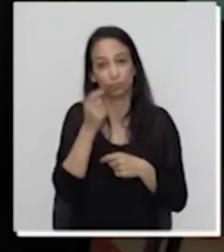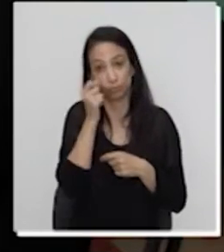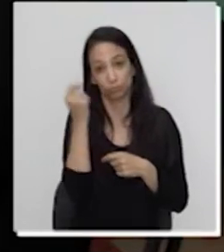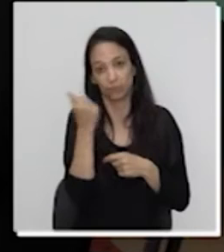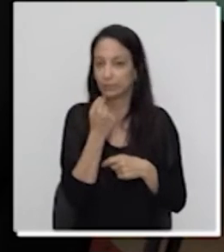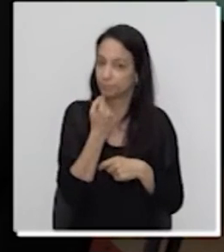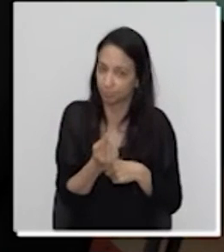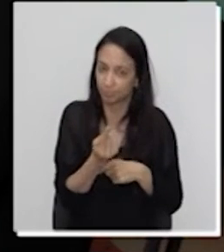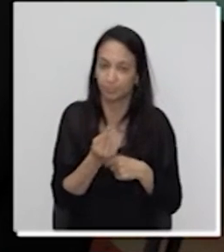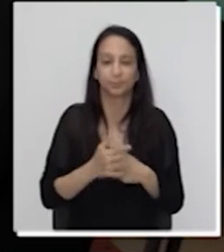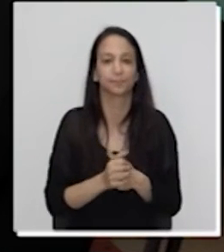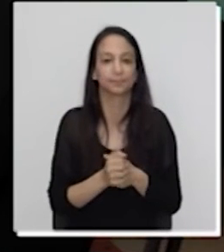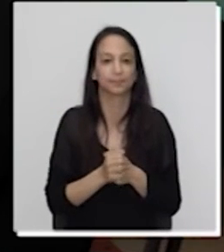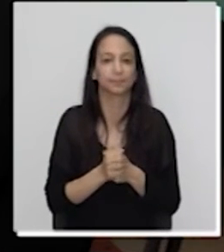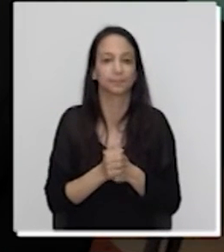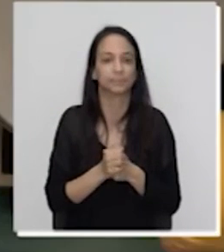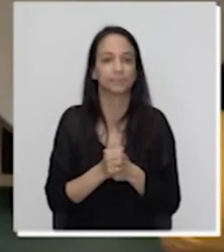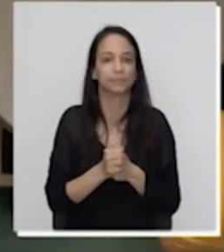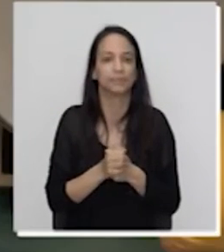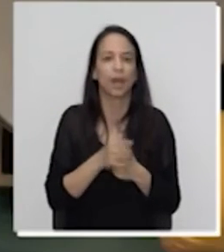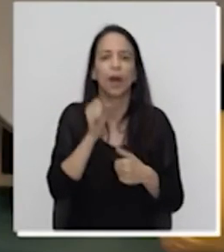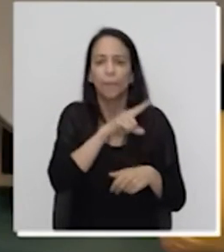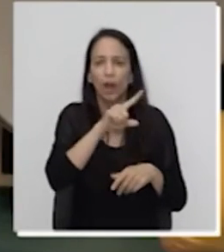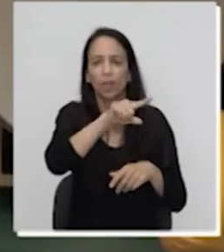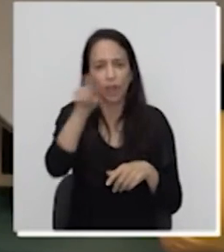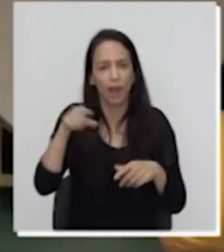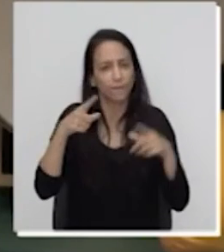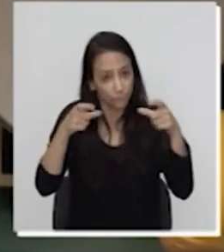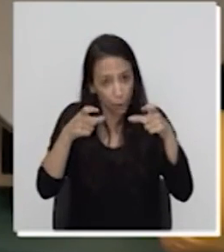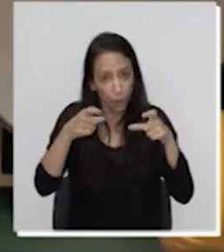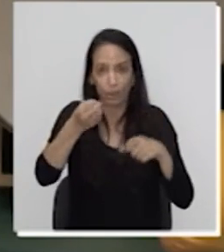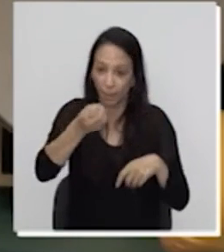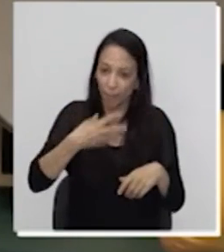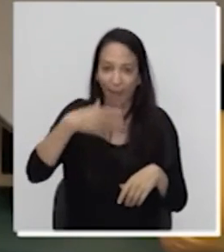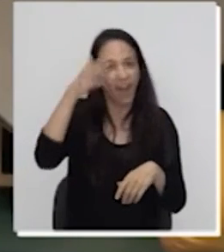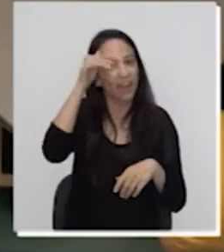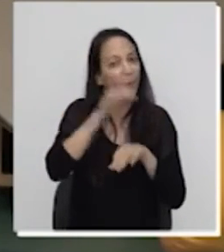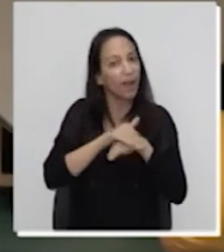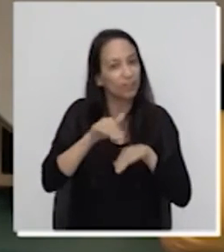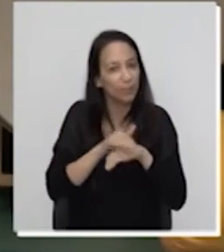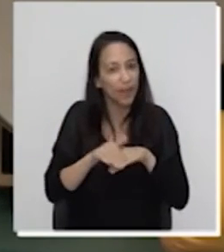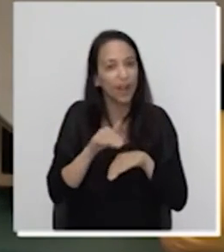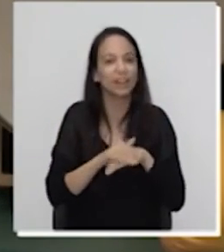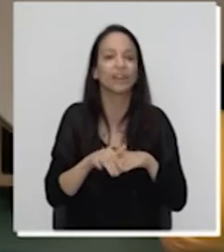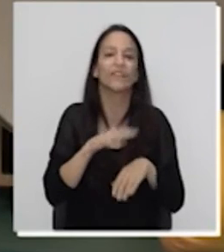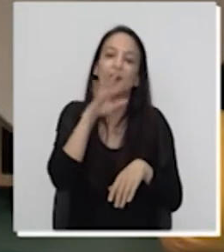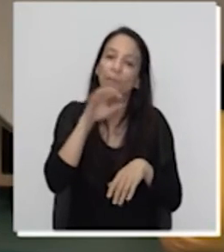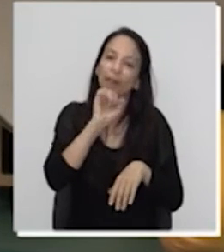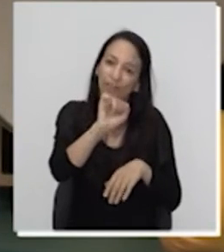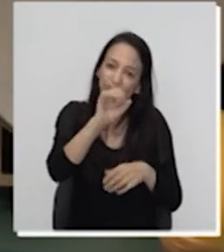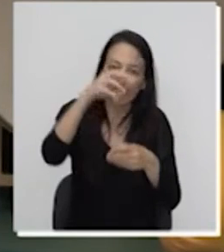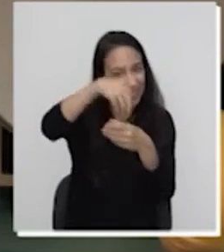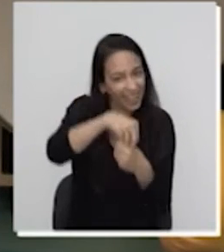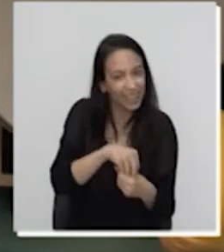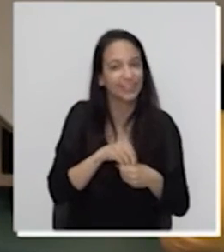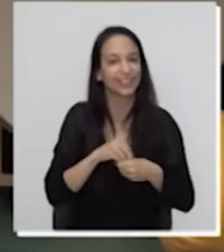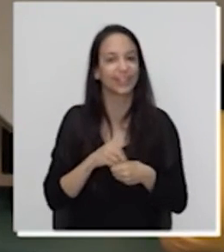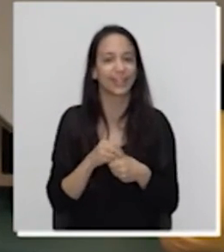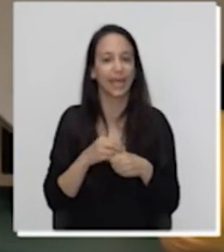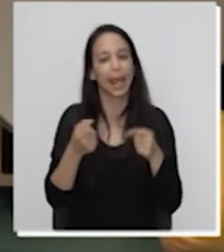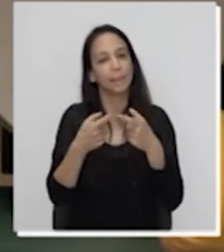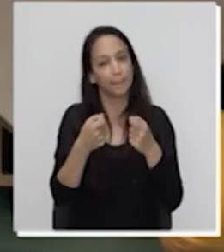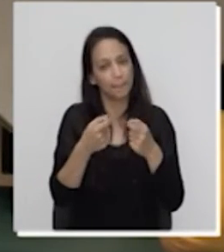Meninos, que tal enviarem uma foto do vosso animal de estimação? Aquilo que faz parte da família para o nosso e-mail.